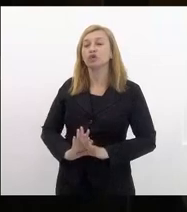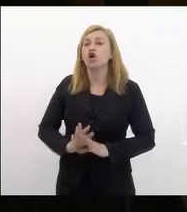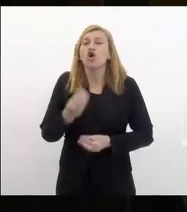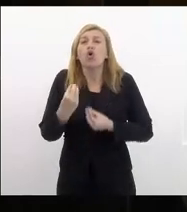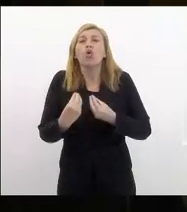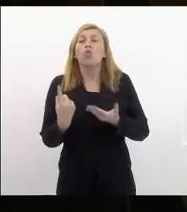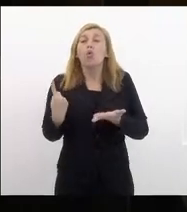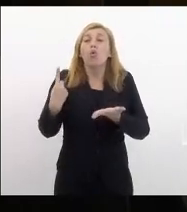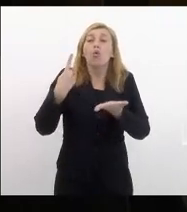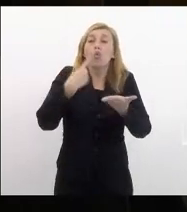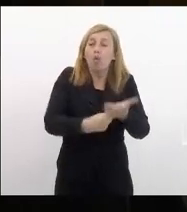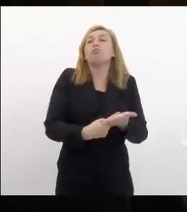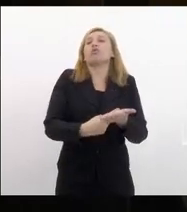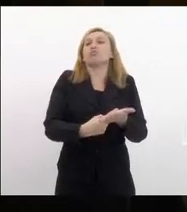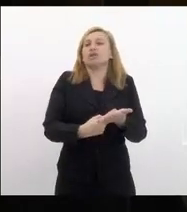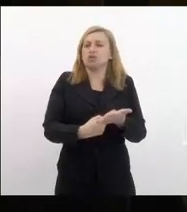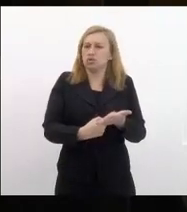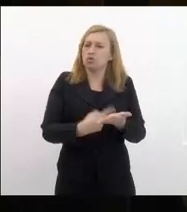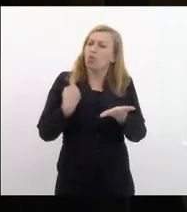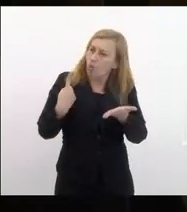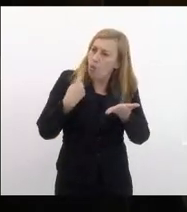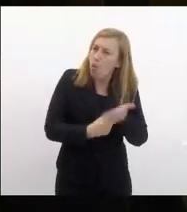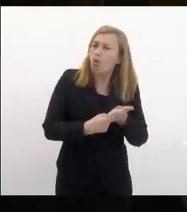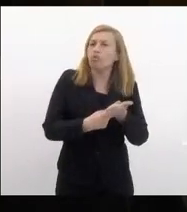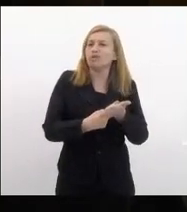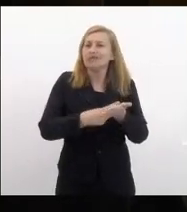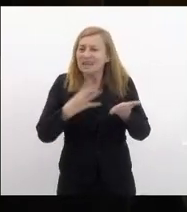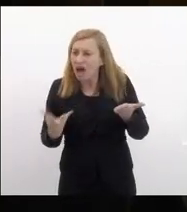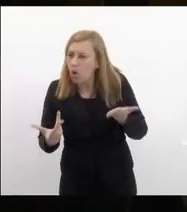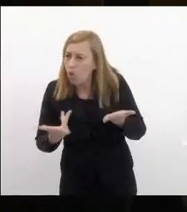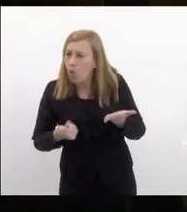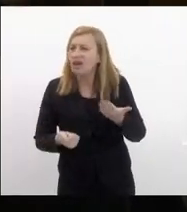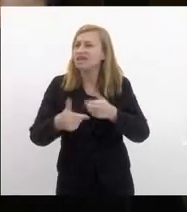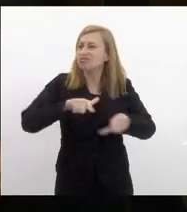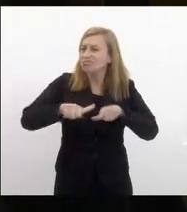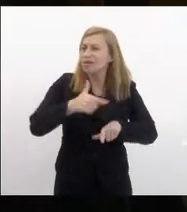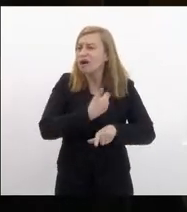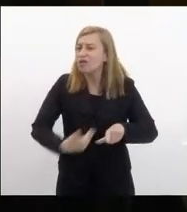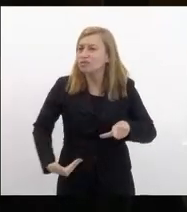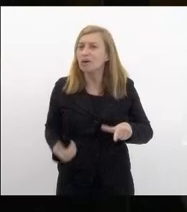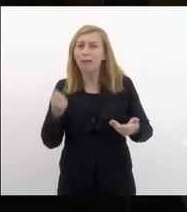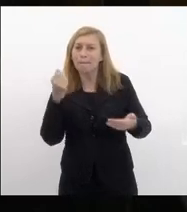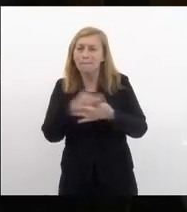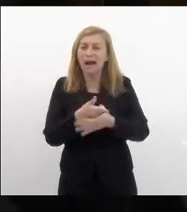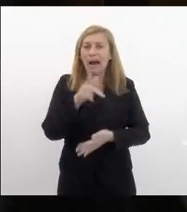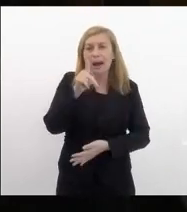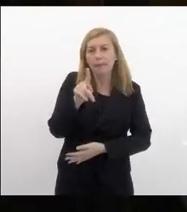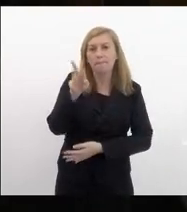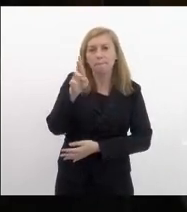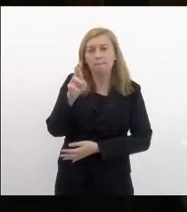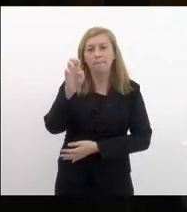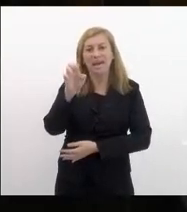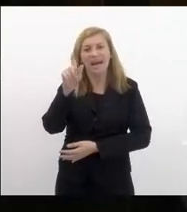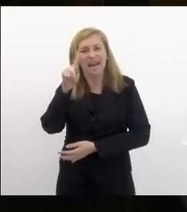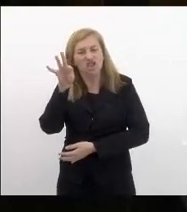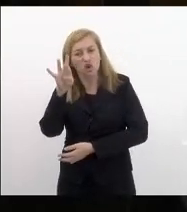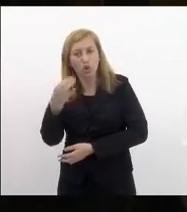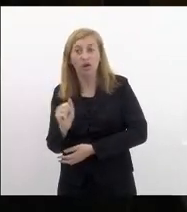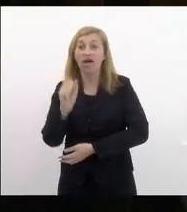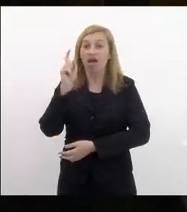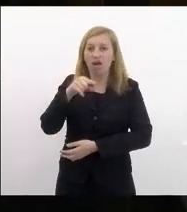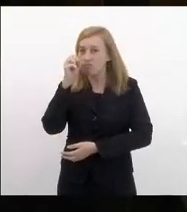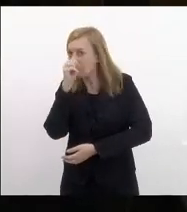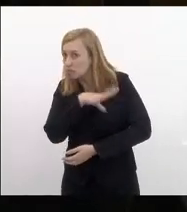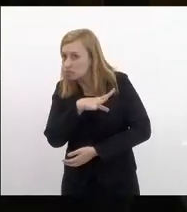comprometer comprometer a qualidade do serviço público pra ficar pagando precatório então isso é um